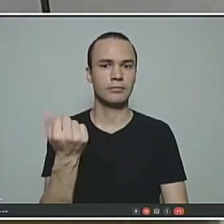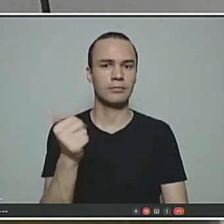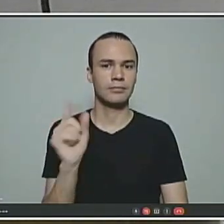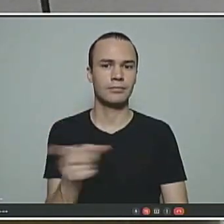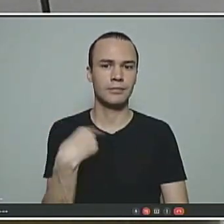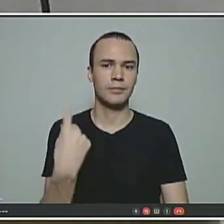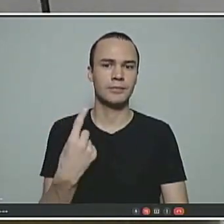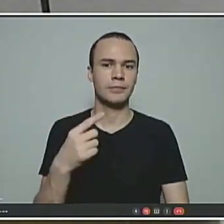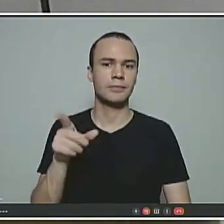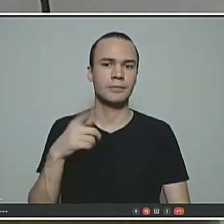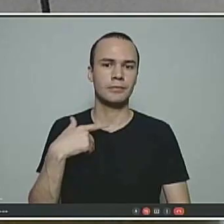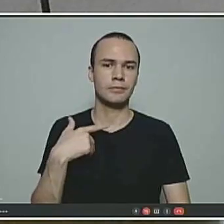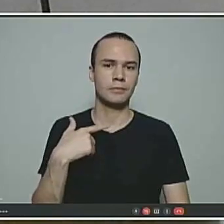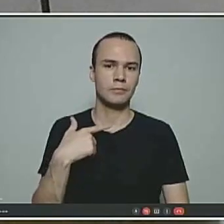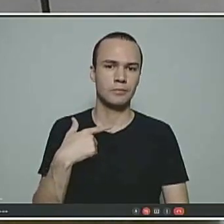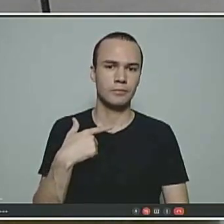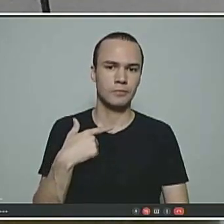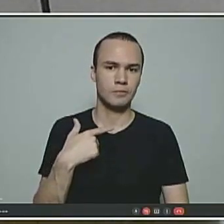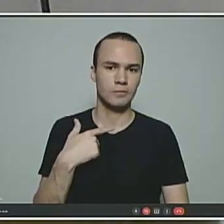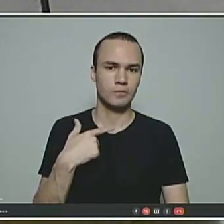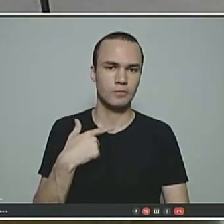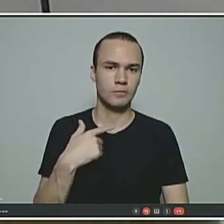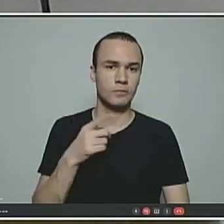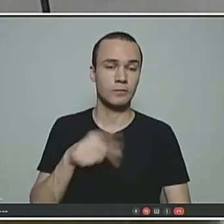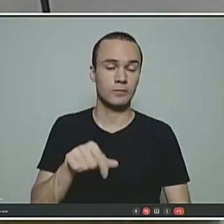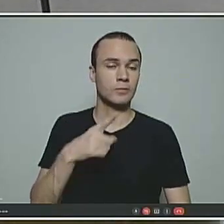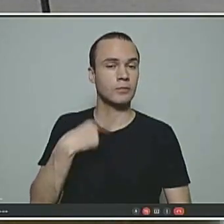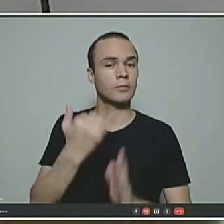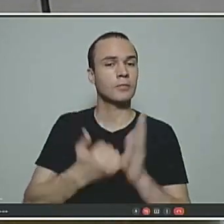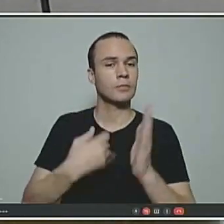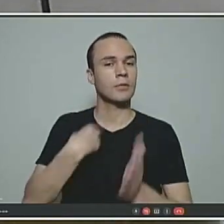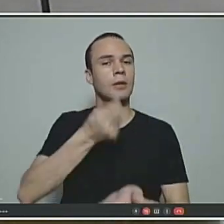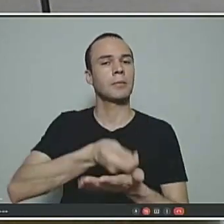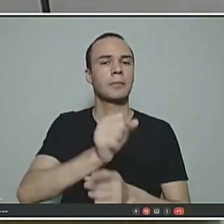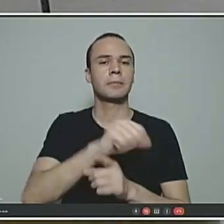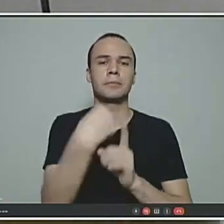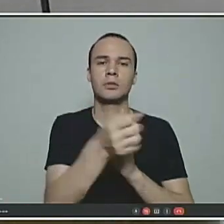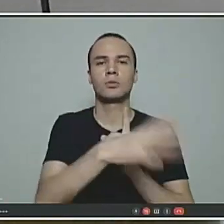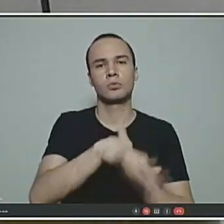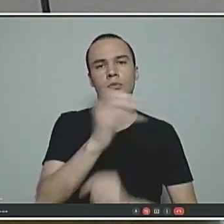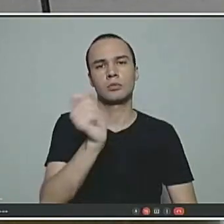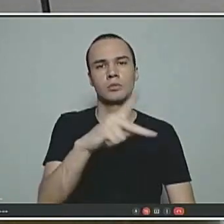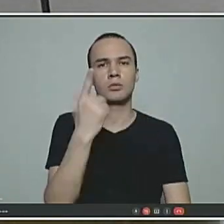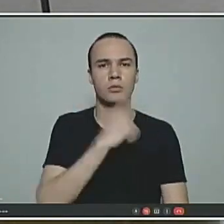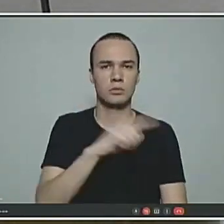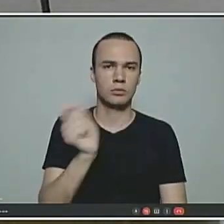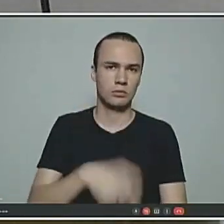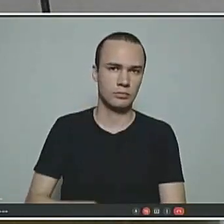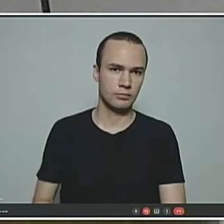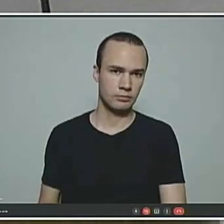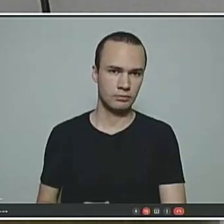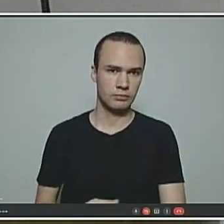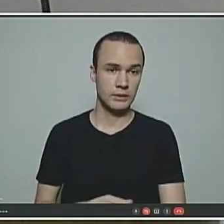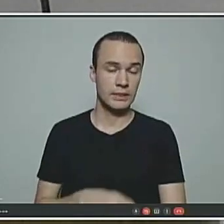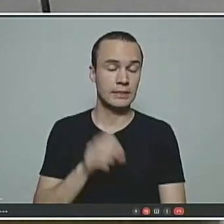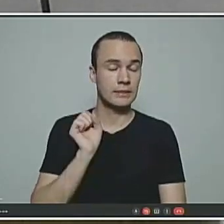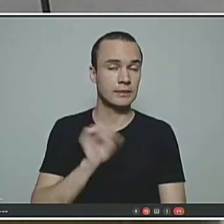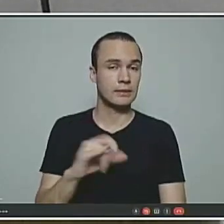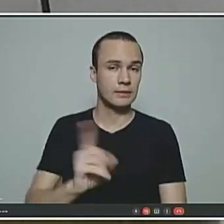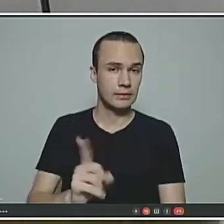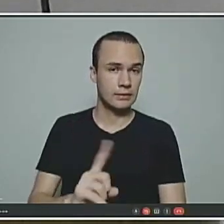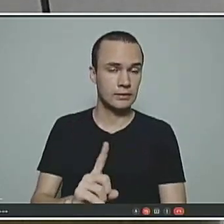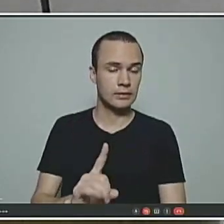Nós tiramos do nosso bolso e contribuímos socialmente para ter uma aposentadoria. Se nós não tivermos uma